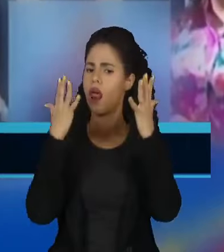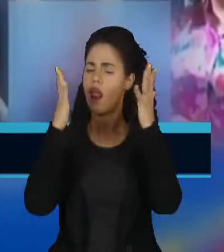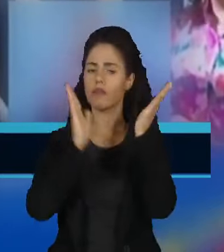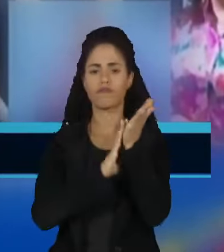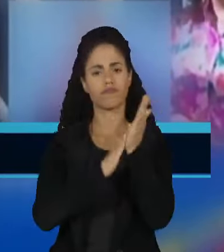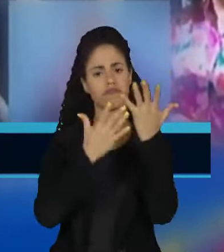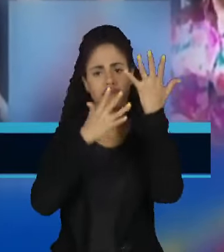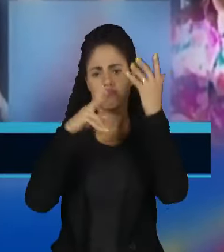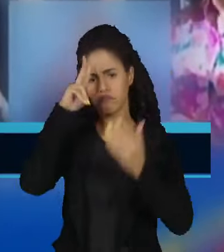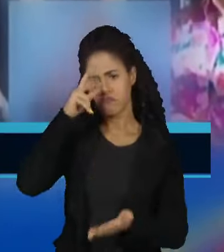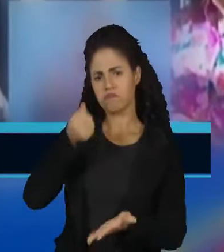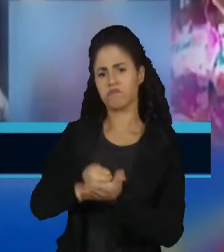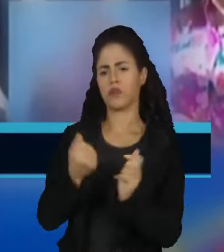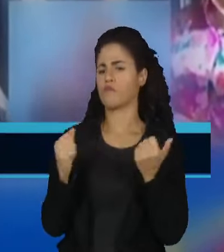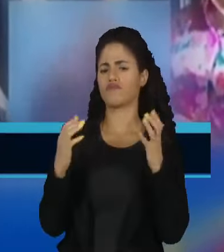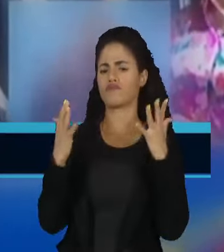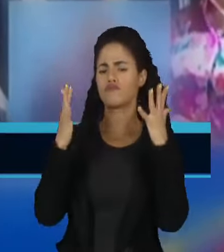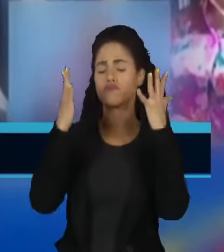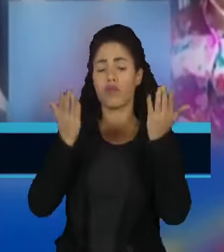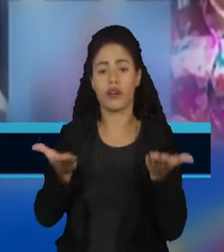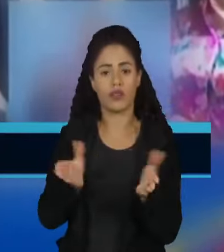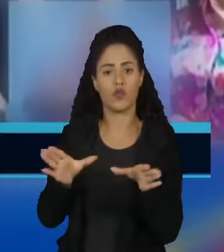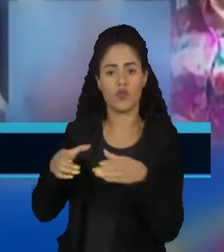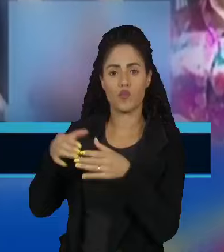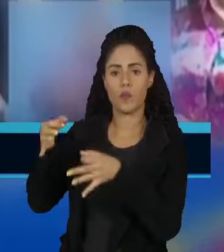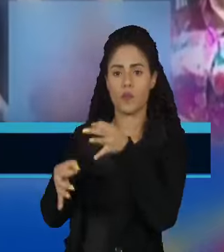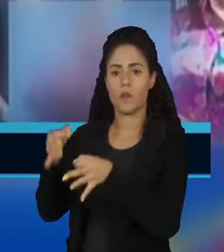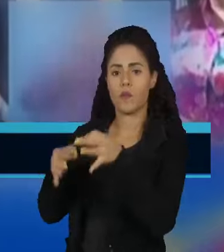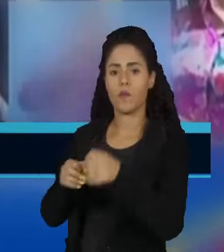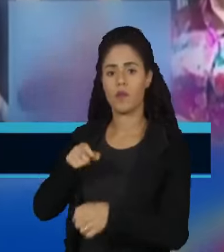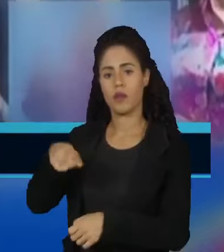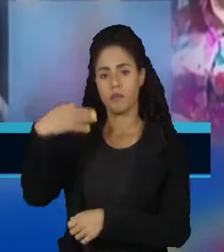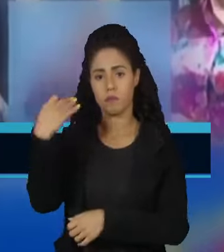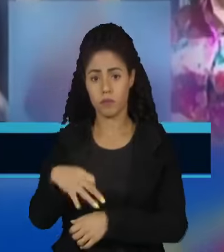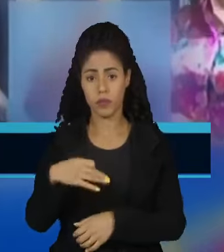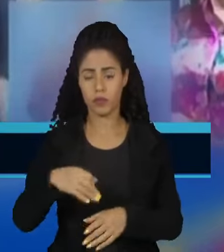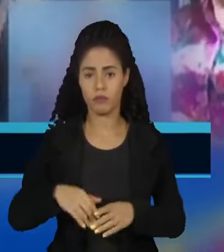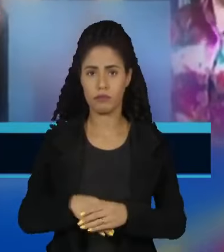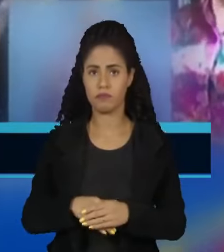decisão histórica e contundente da Suprema Corte. Uma santa palavra.